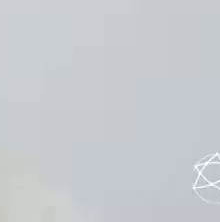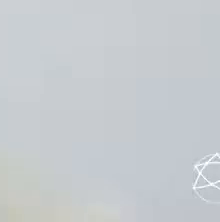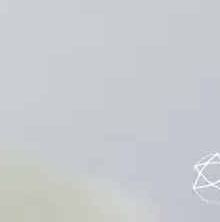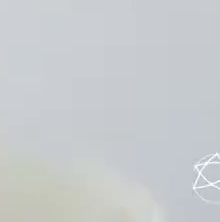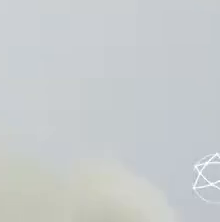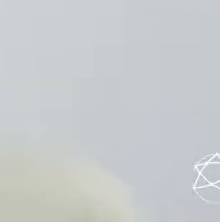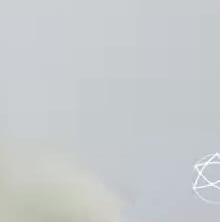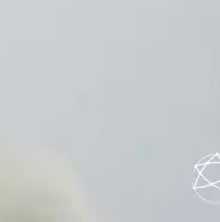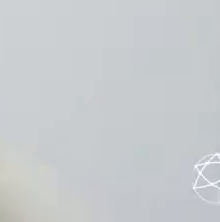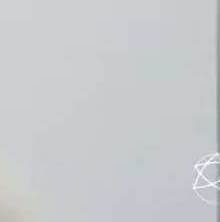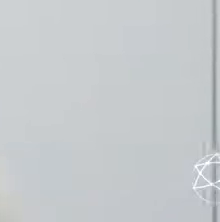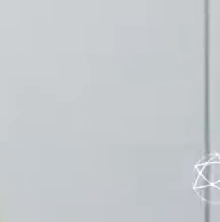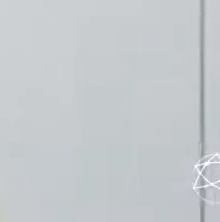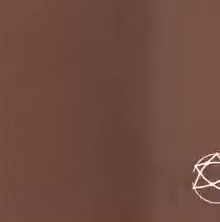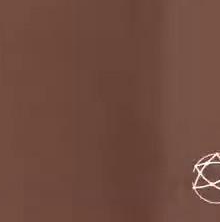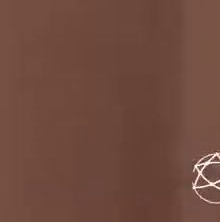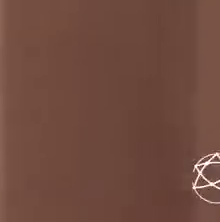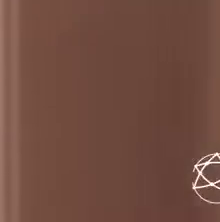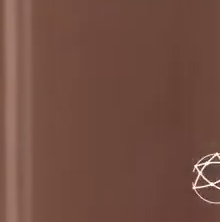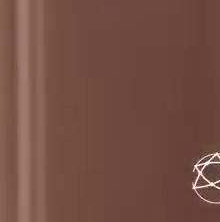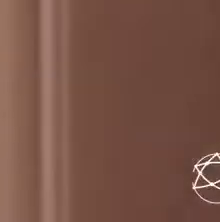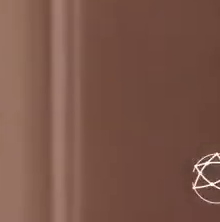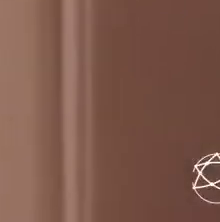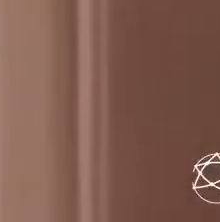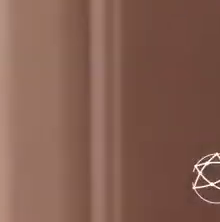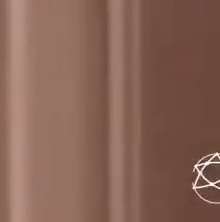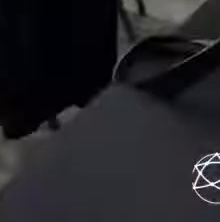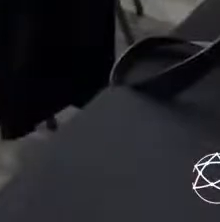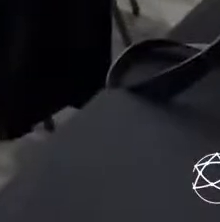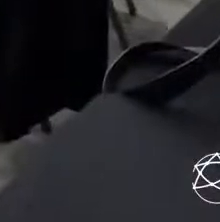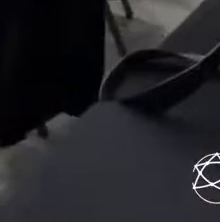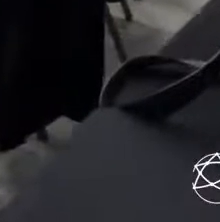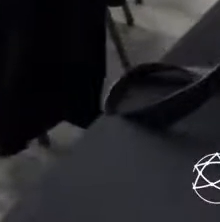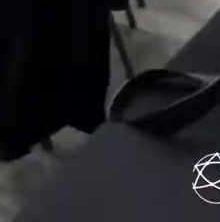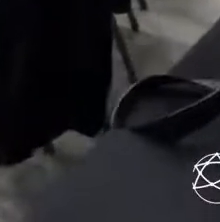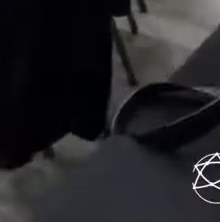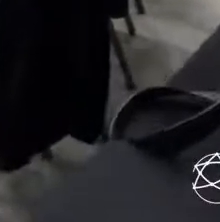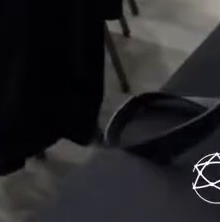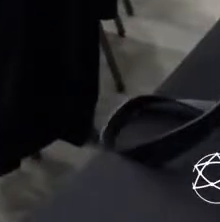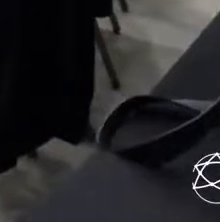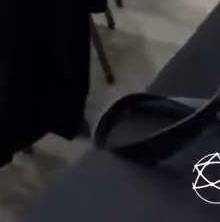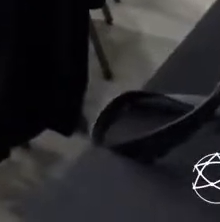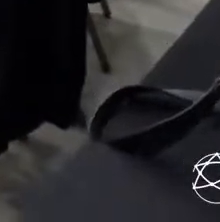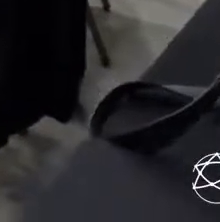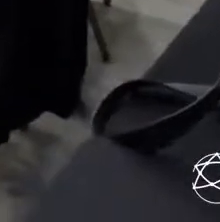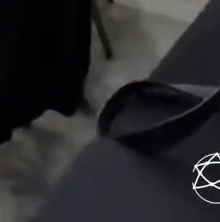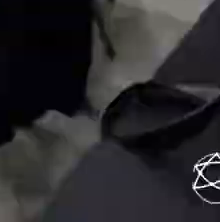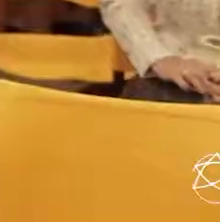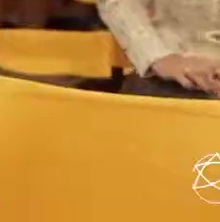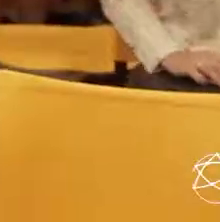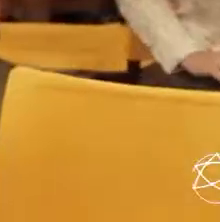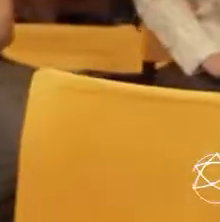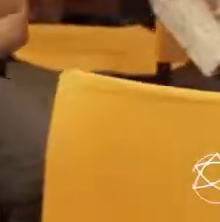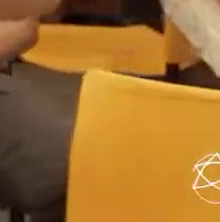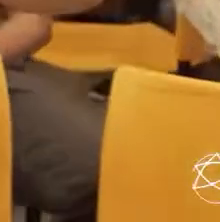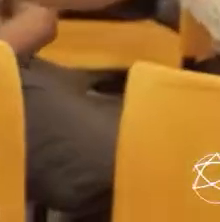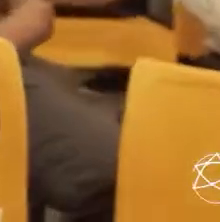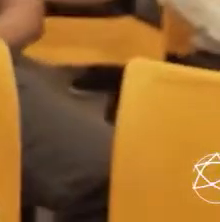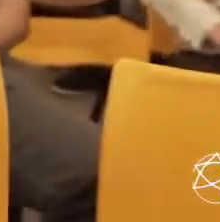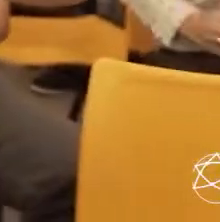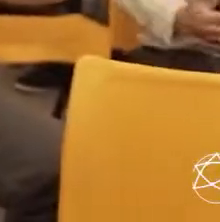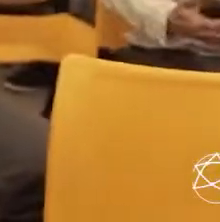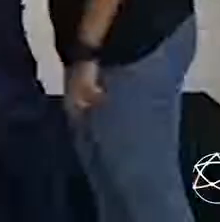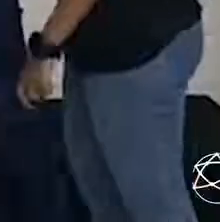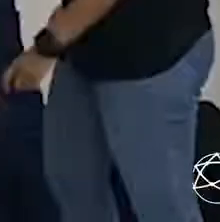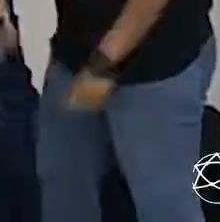Ser humano. Não é simplesmente como nascemos, sobre algum dom ou talento especial. É sempre sobre